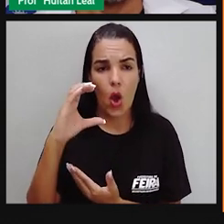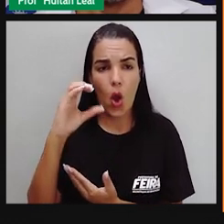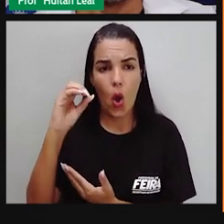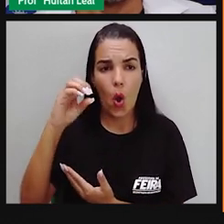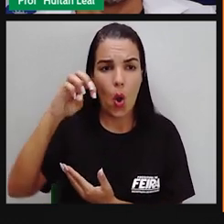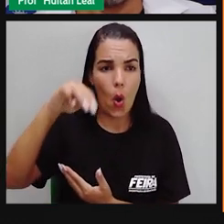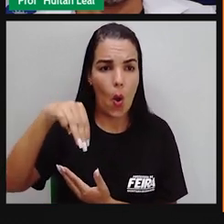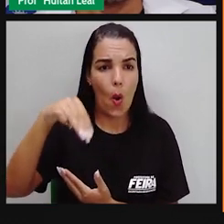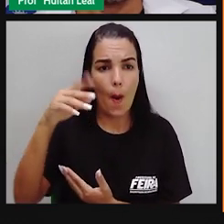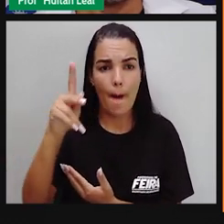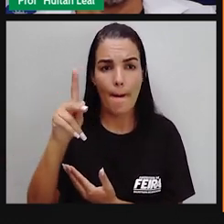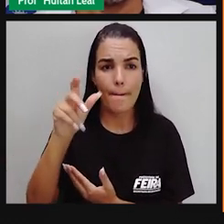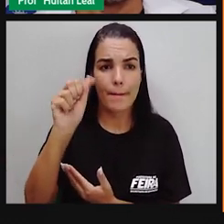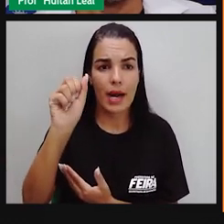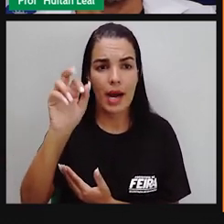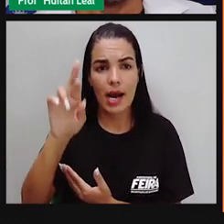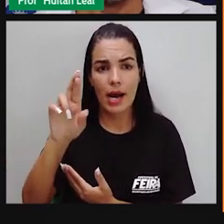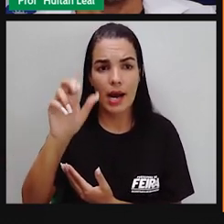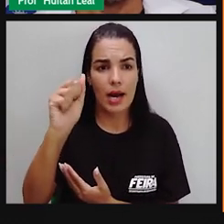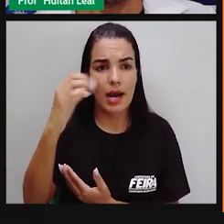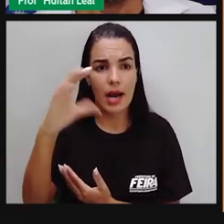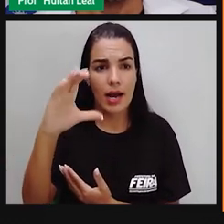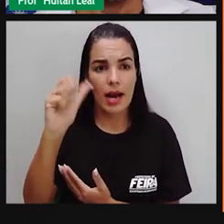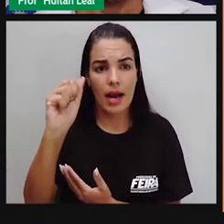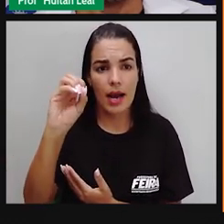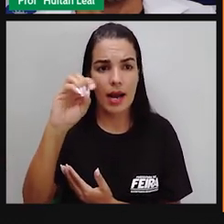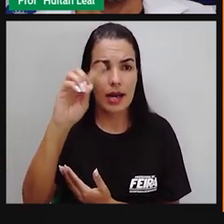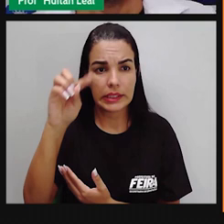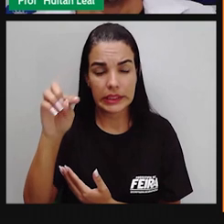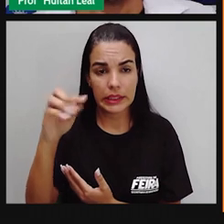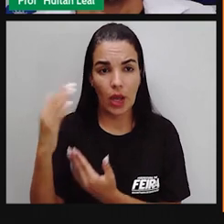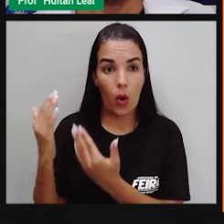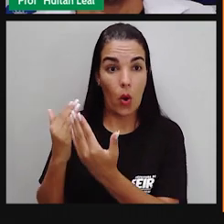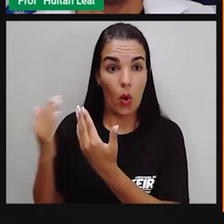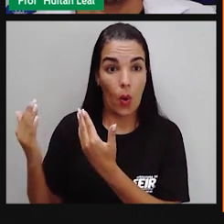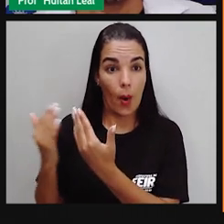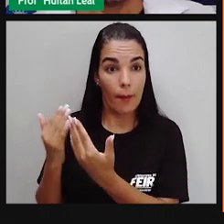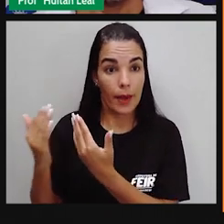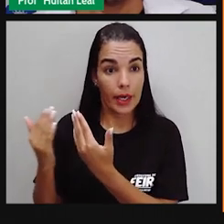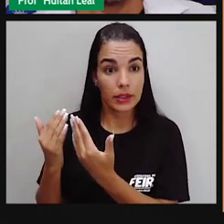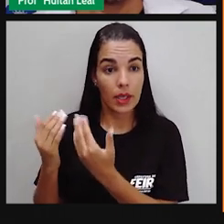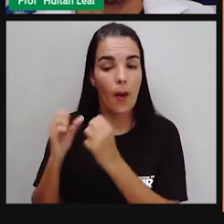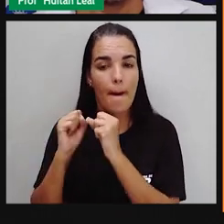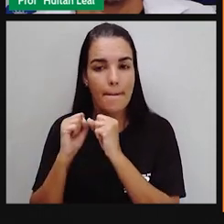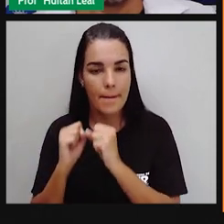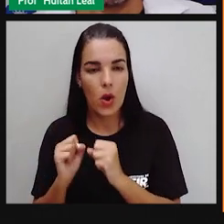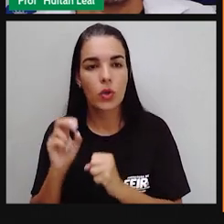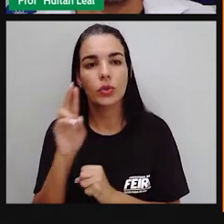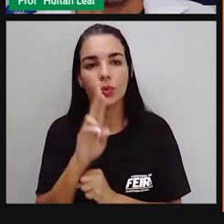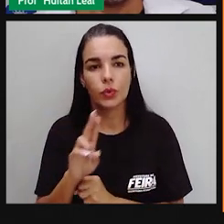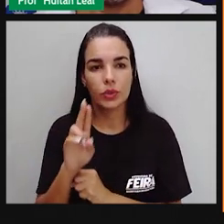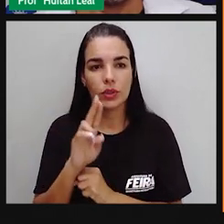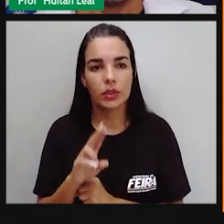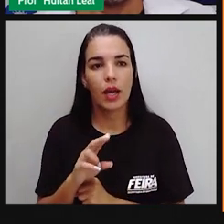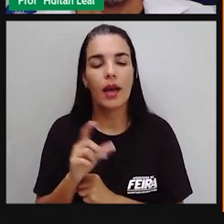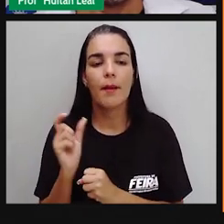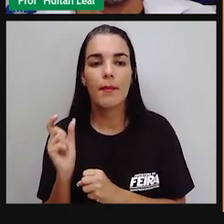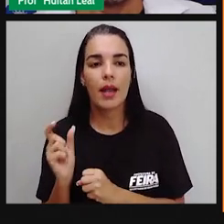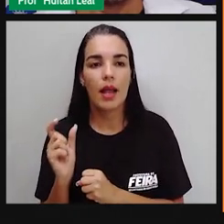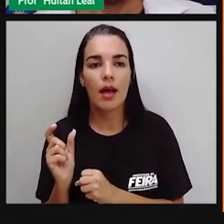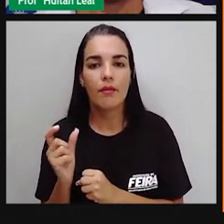nós vamos utilizar o elemento comparativo, o como, o que nem, dentre outras expressões de comparação.